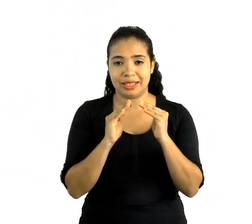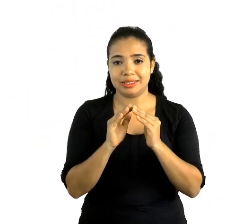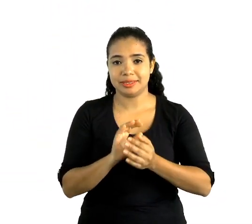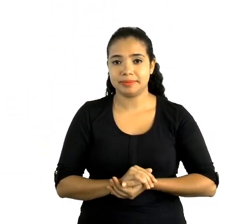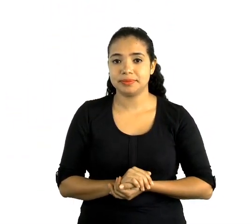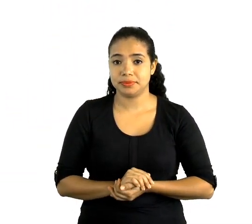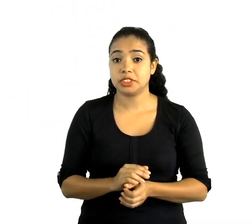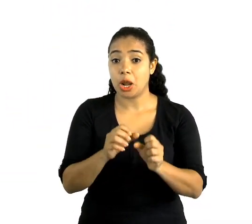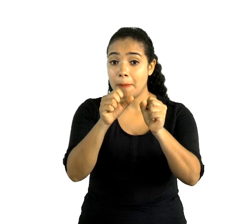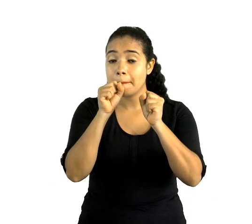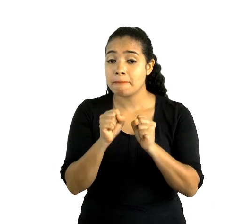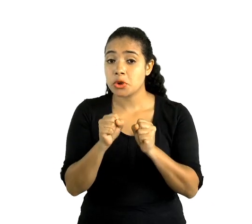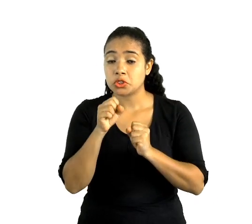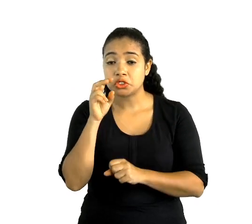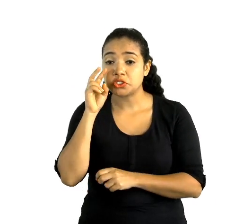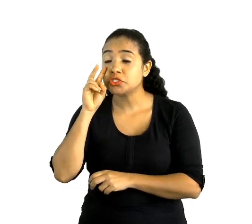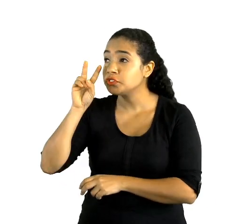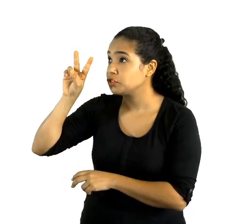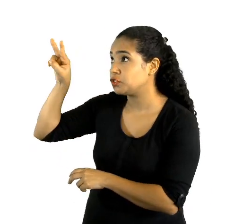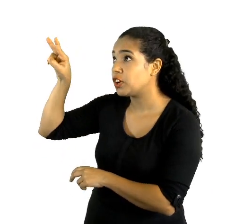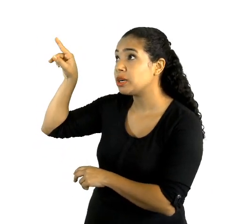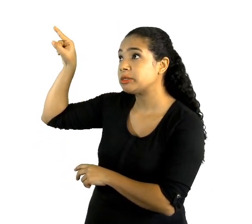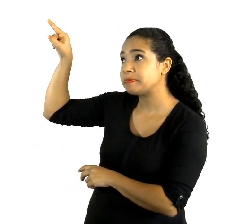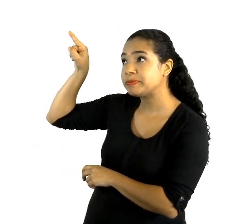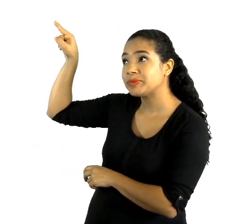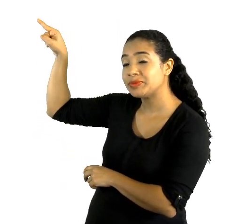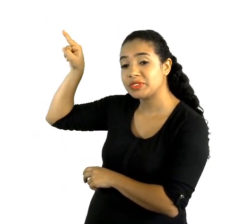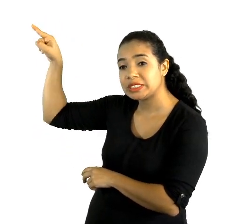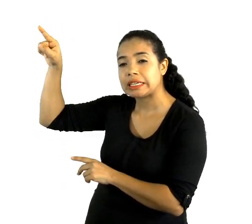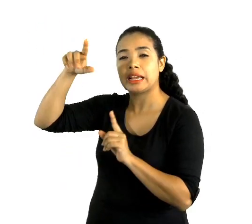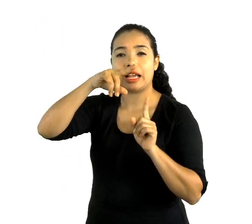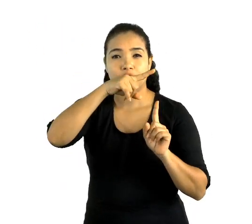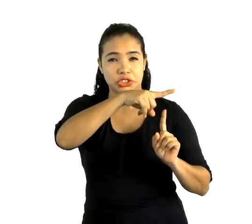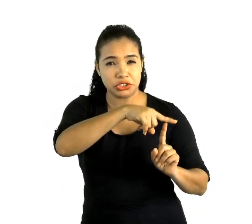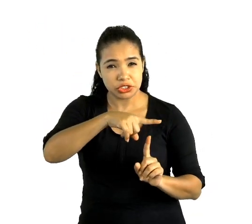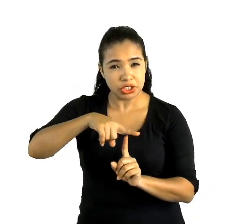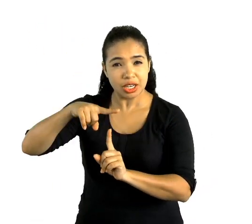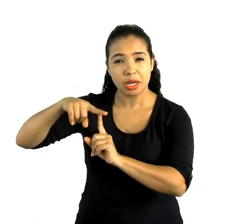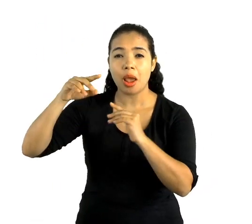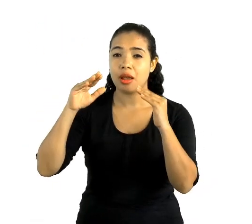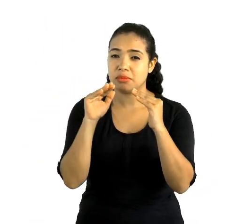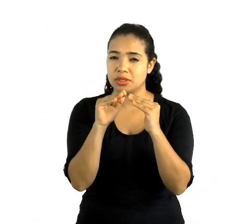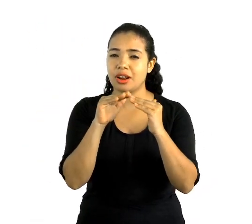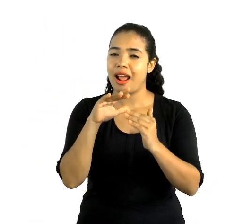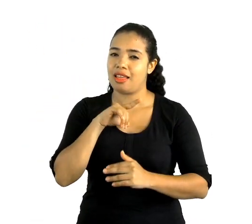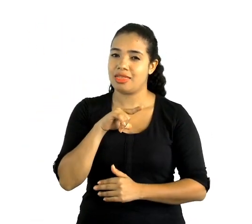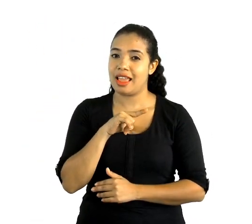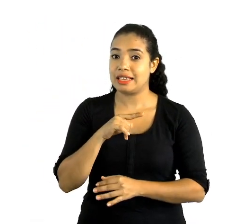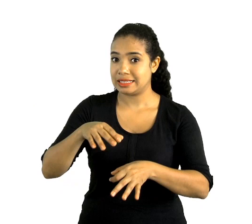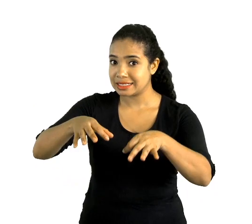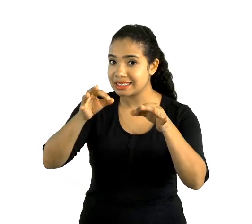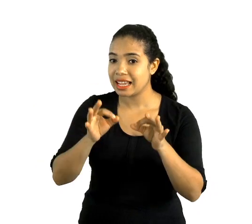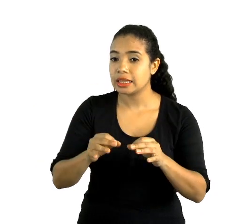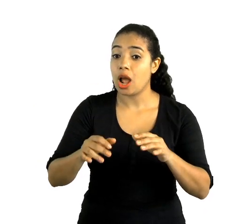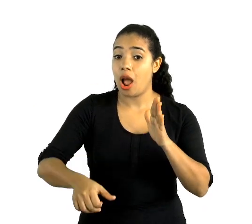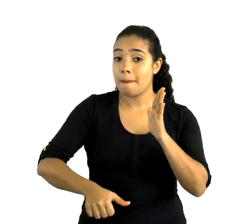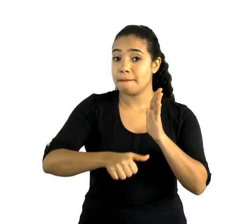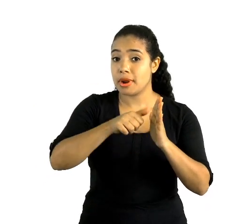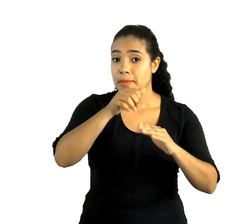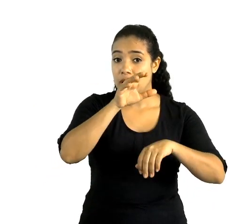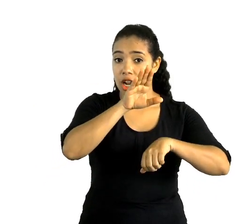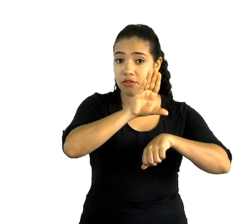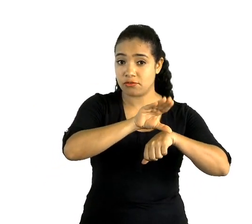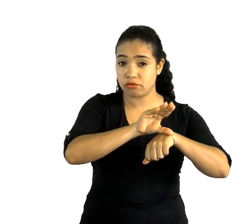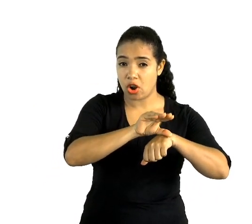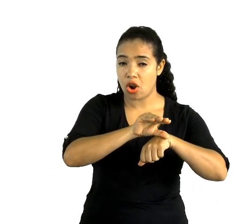Podemos observar pelas fotos que tem vários tipos de casas aqui, certo? Na primeira foto,